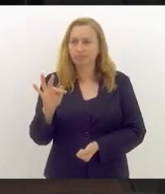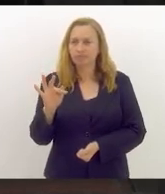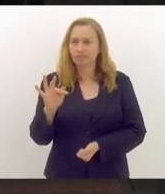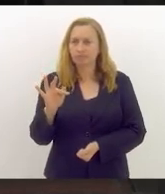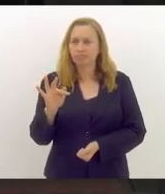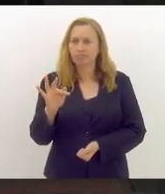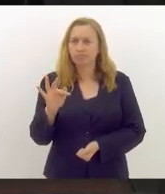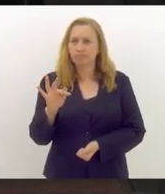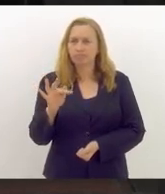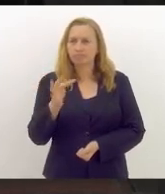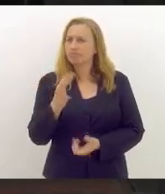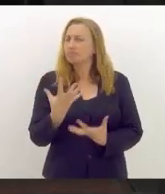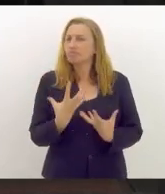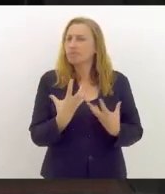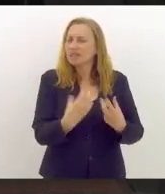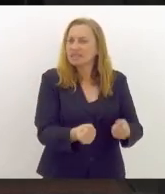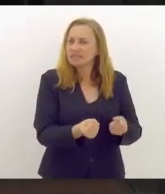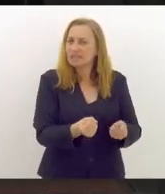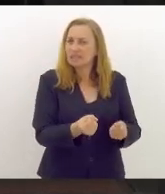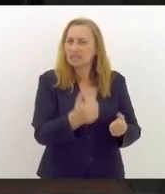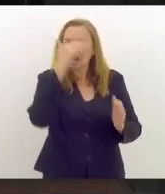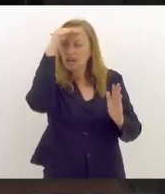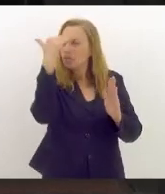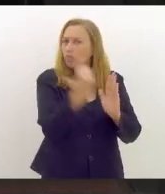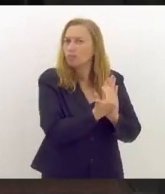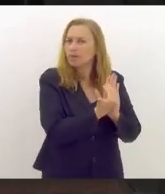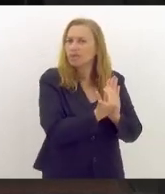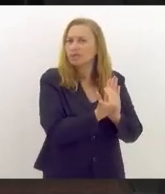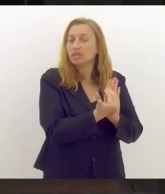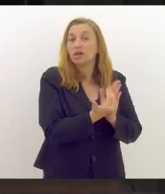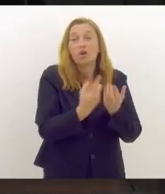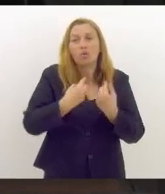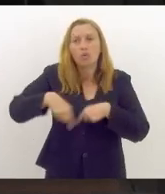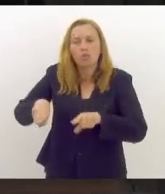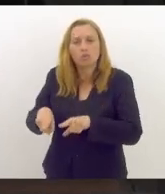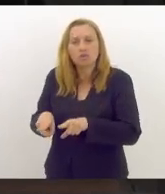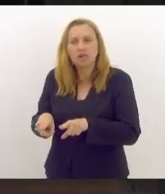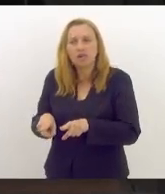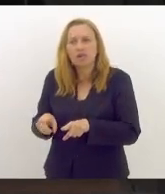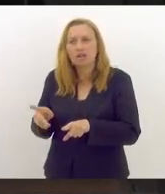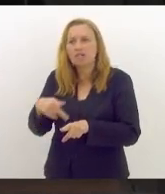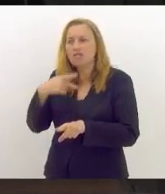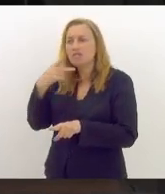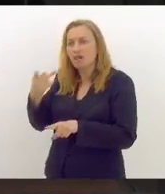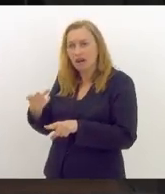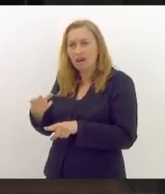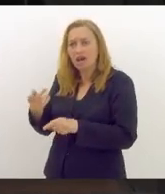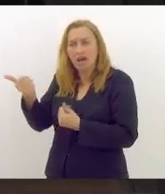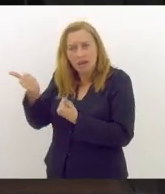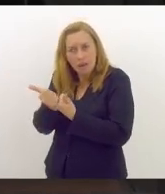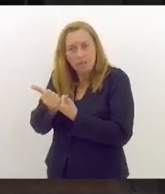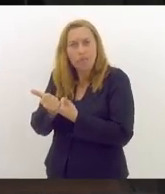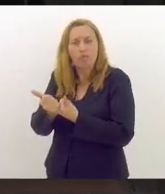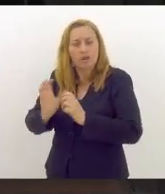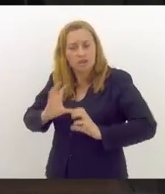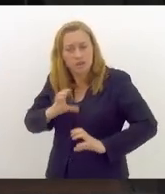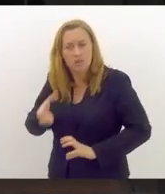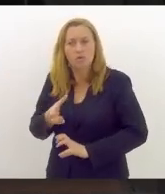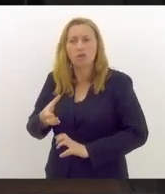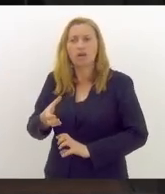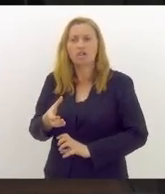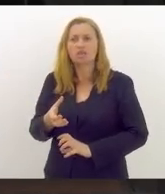Supremo Tribunal Federal, se recusa a cumprir, ao contrário, incita, acoberta, apoia, encoraja,